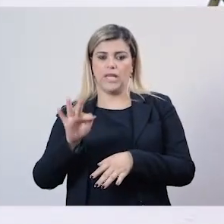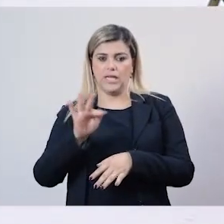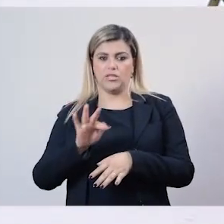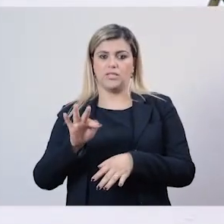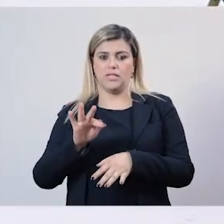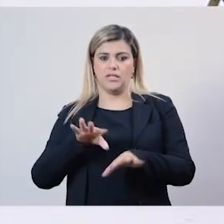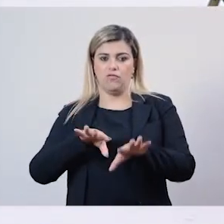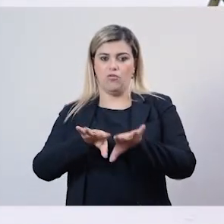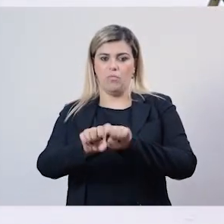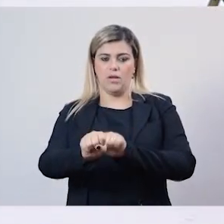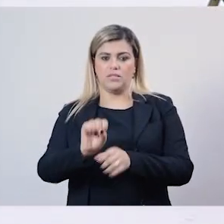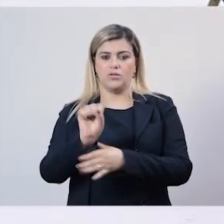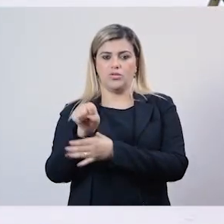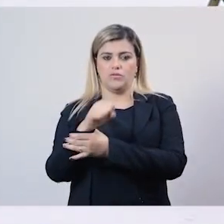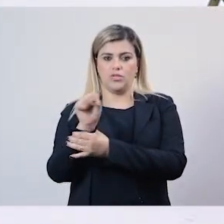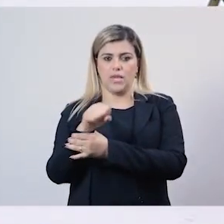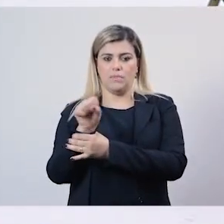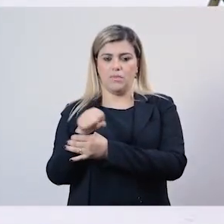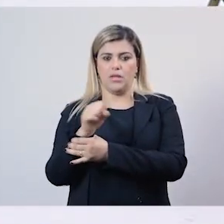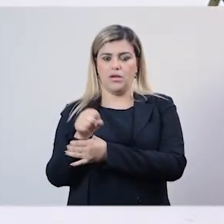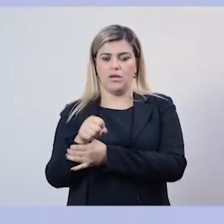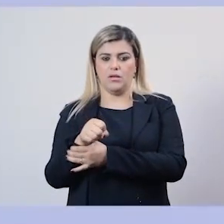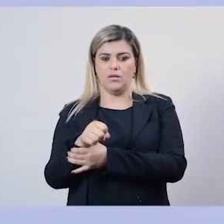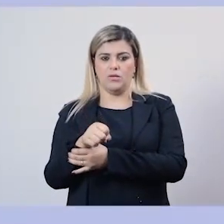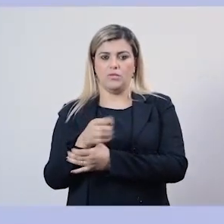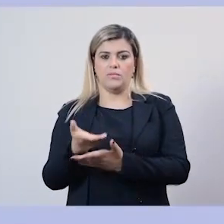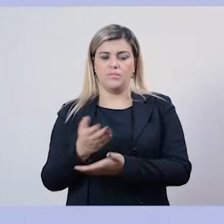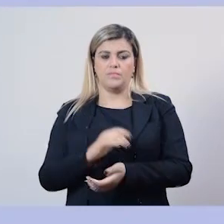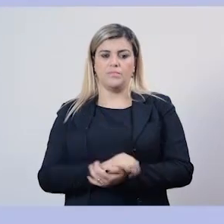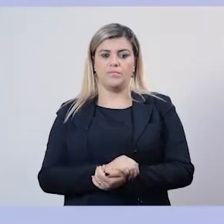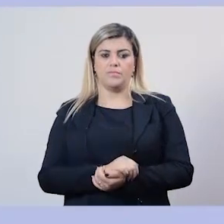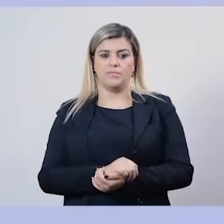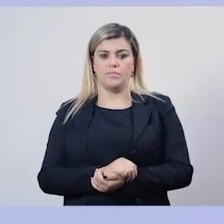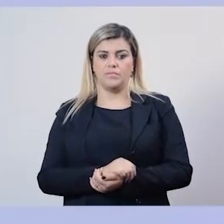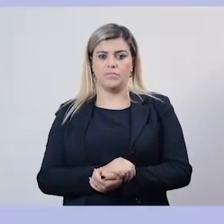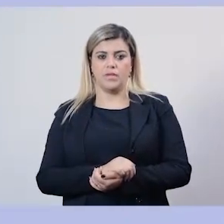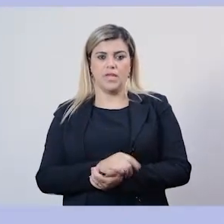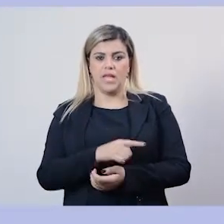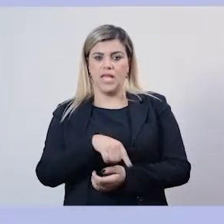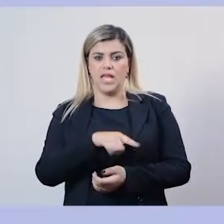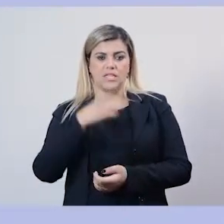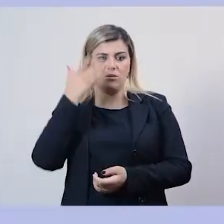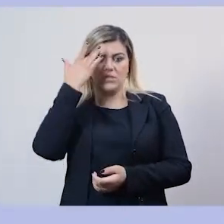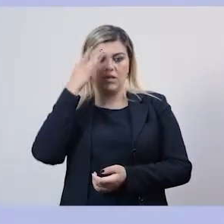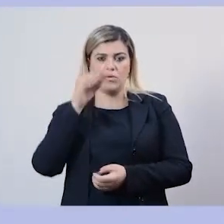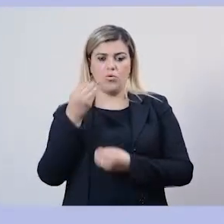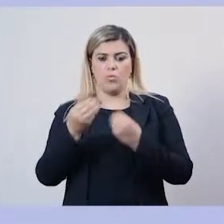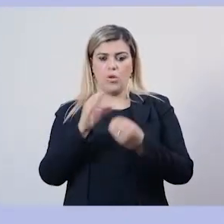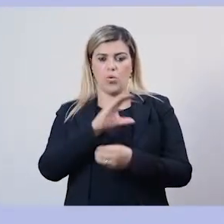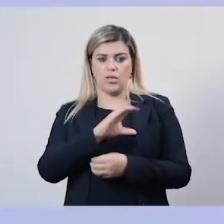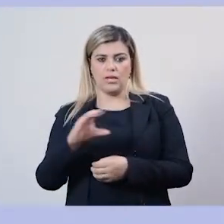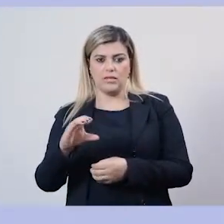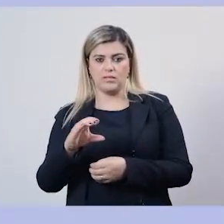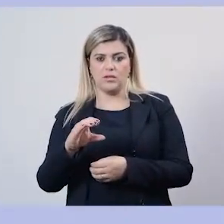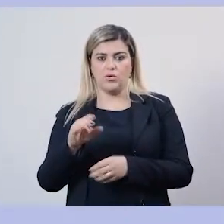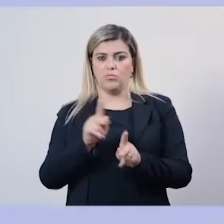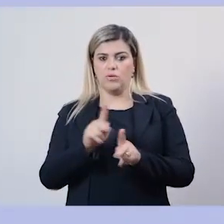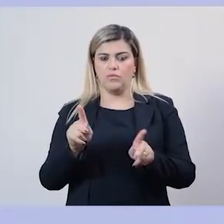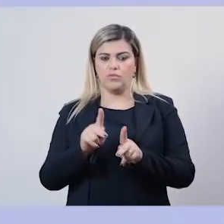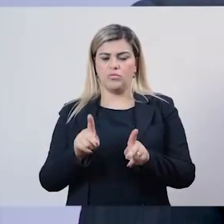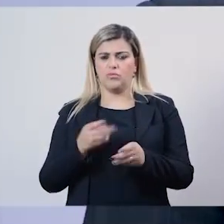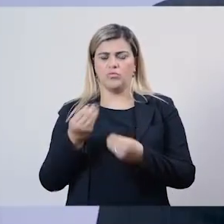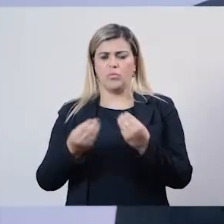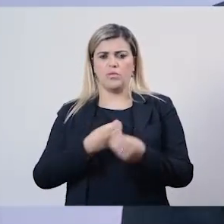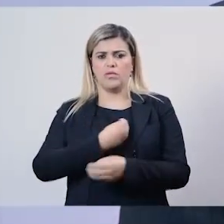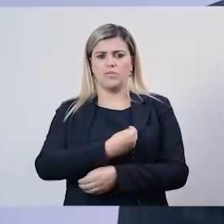de fisioterapeutas. faculdades, destaque. Ele mantinha entendimentos com coordenação, com o corpo docente. Como você